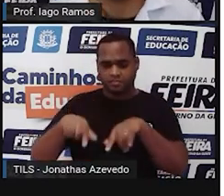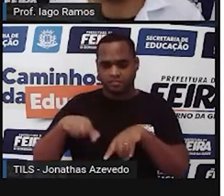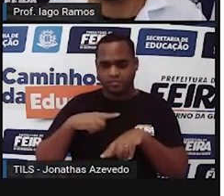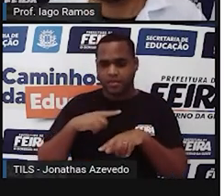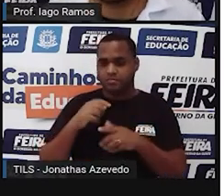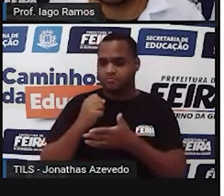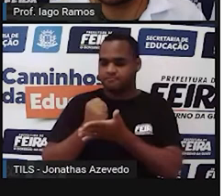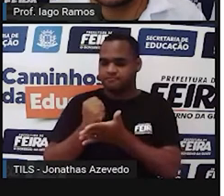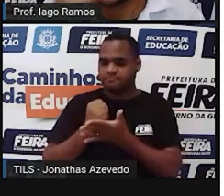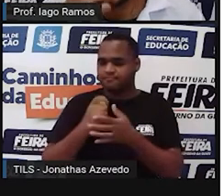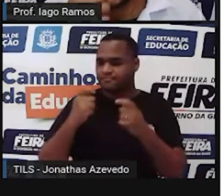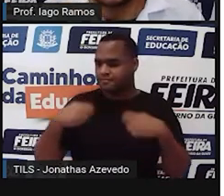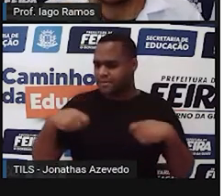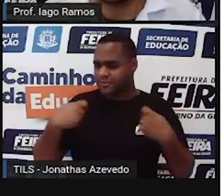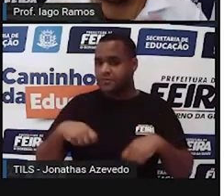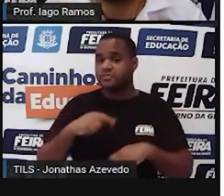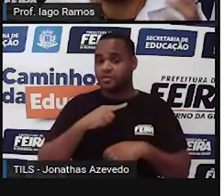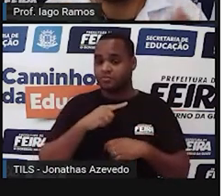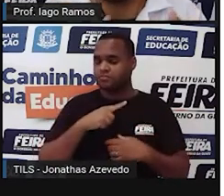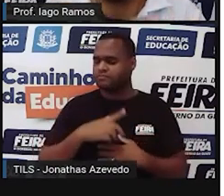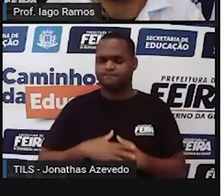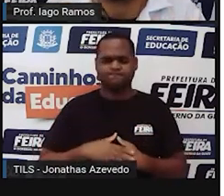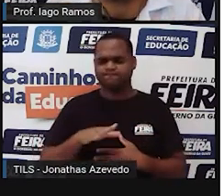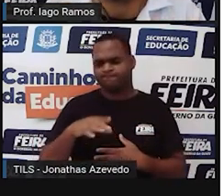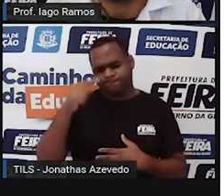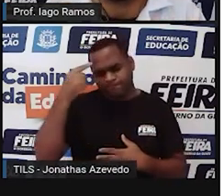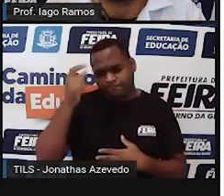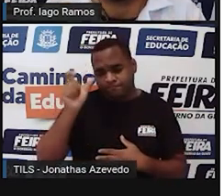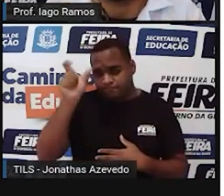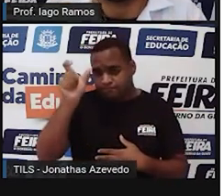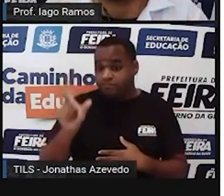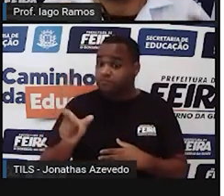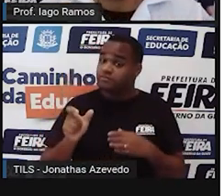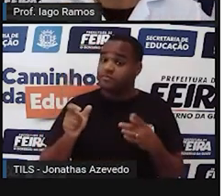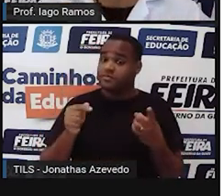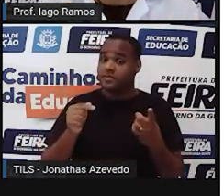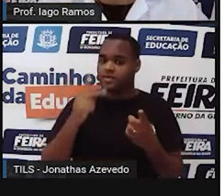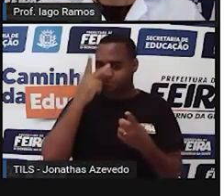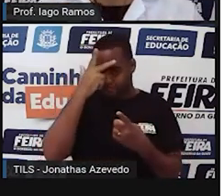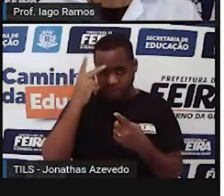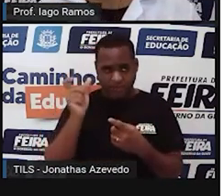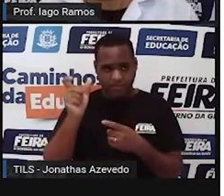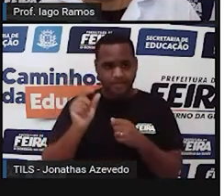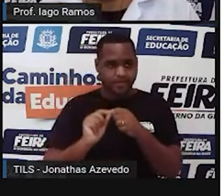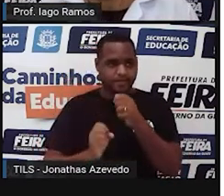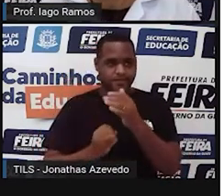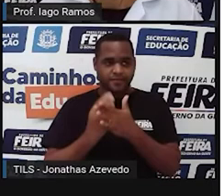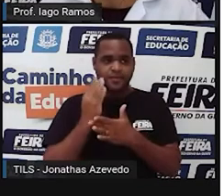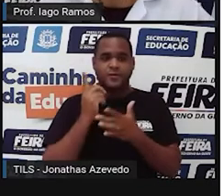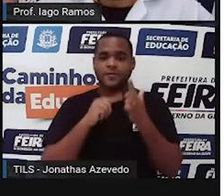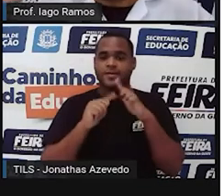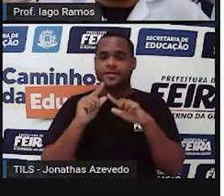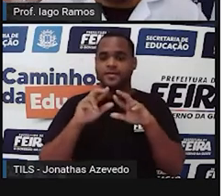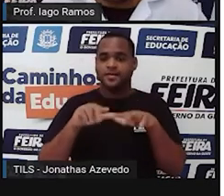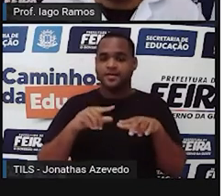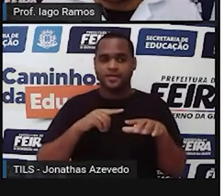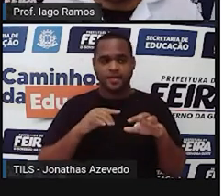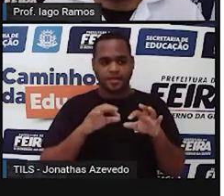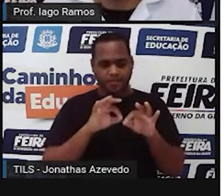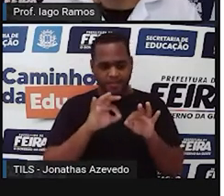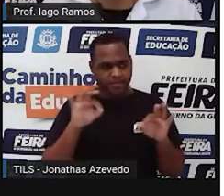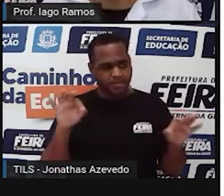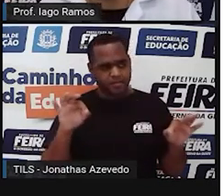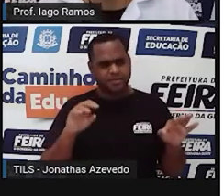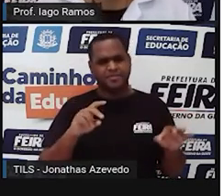Mas é claro que a forma como o ser humano começou a medir há muito tempo